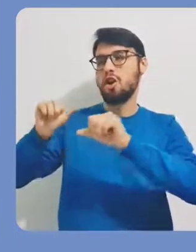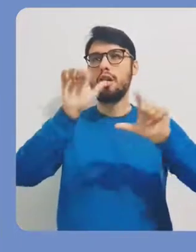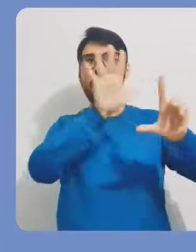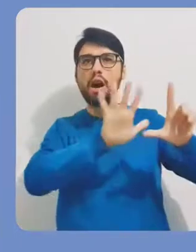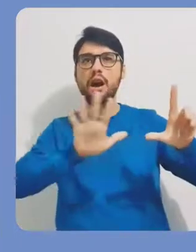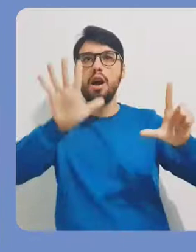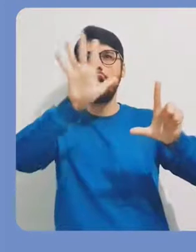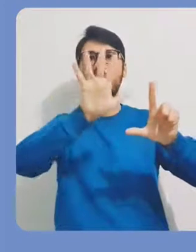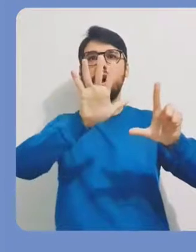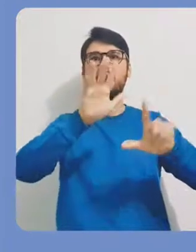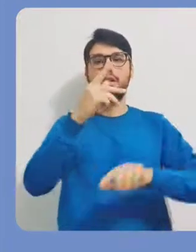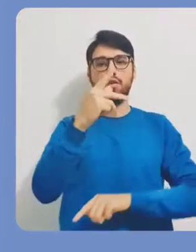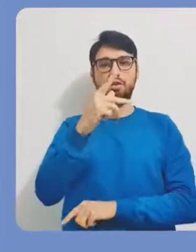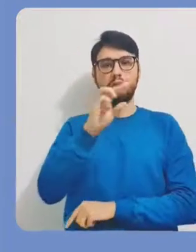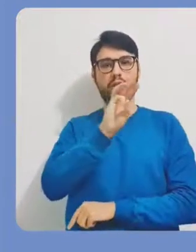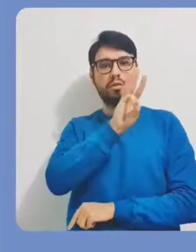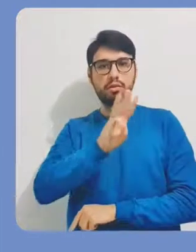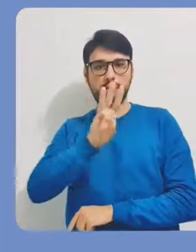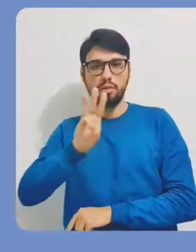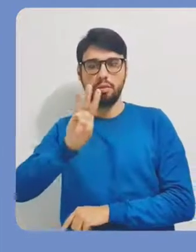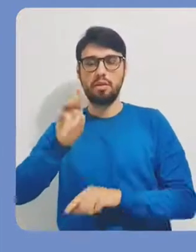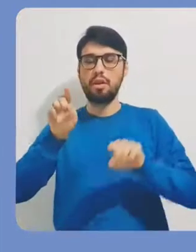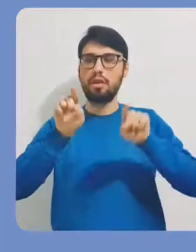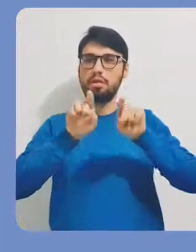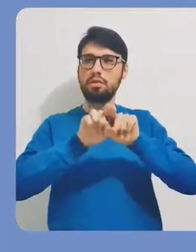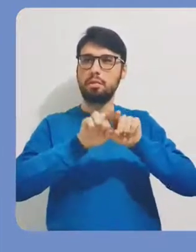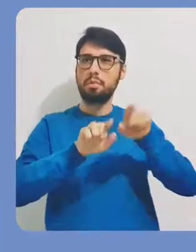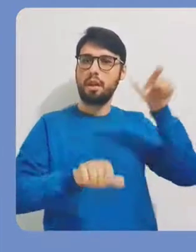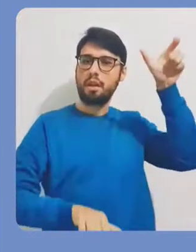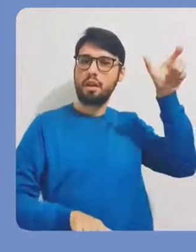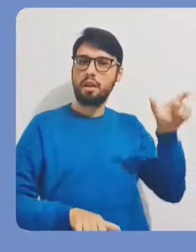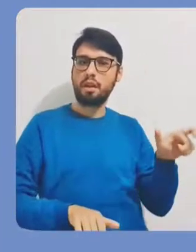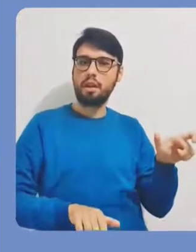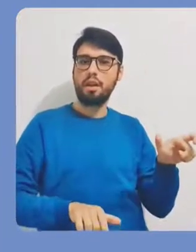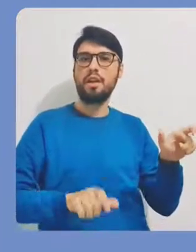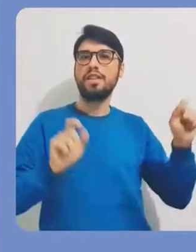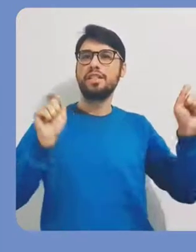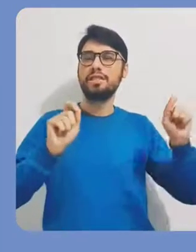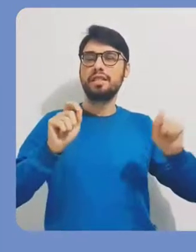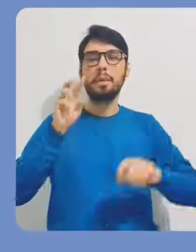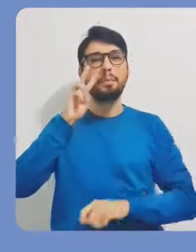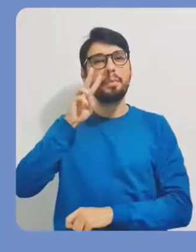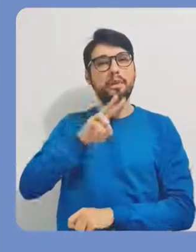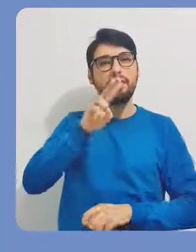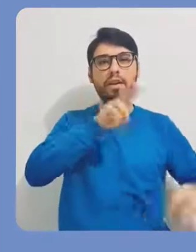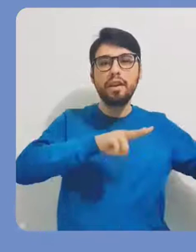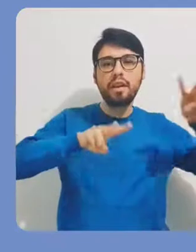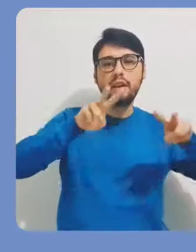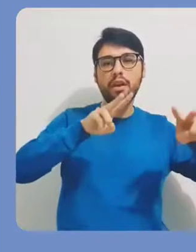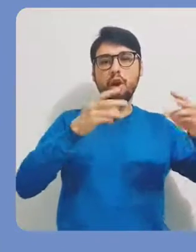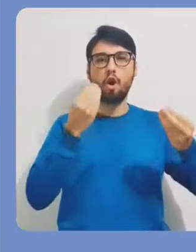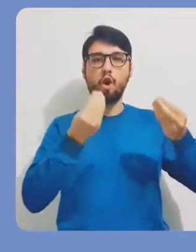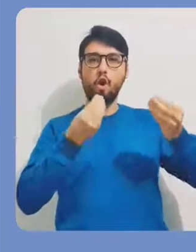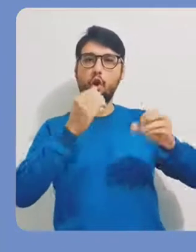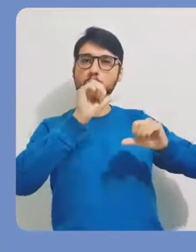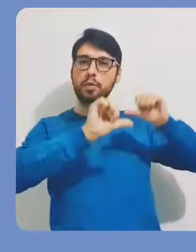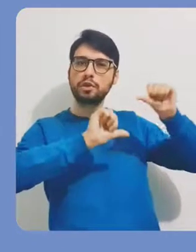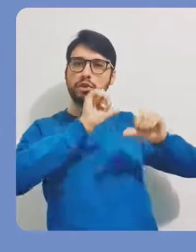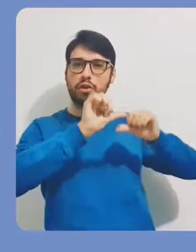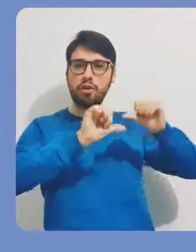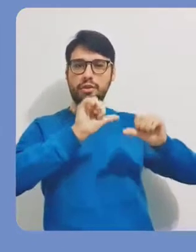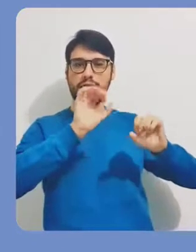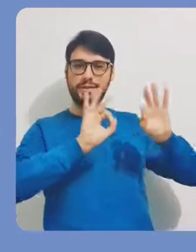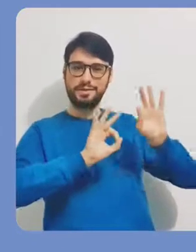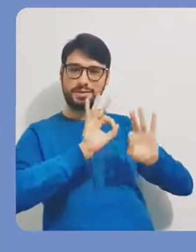opções de alteração de aparência do seu website e aqui na parte direita você vai ter uma